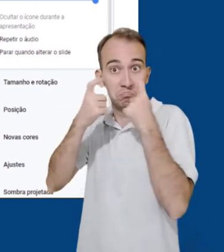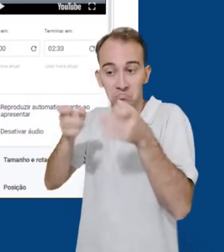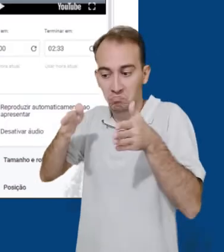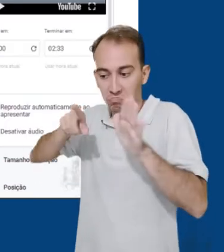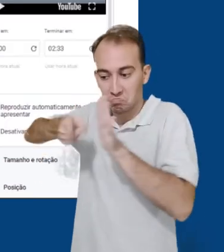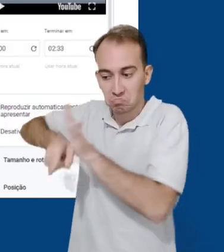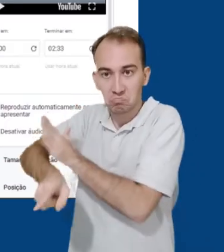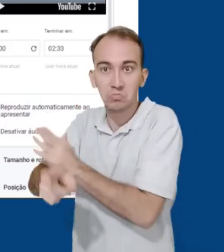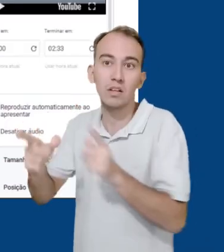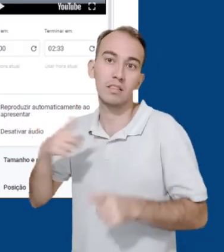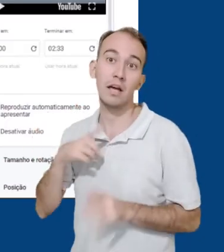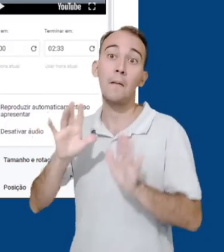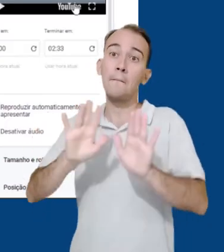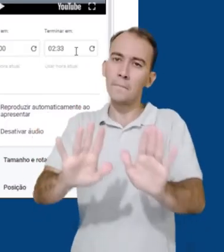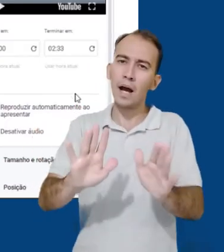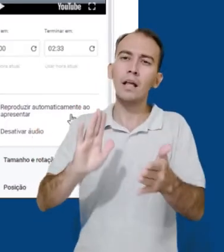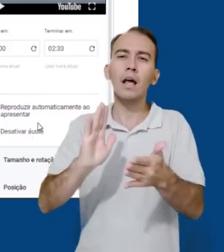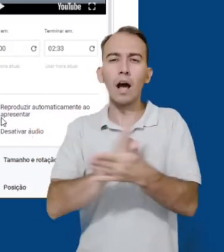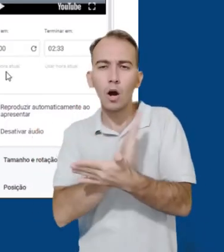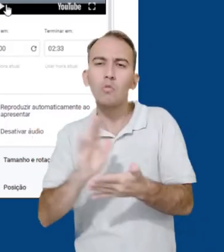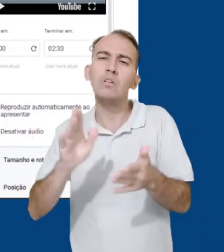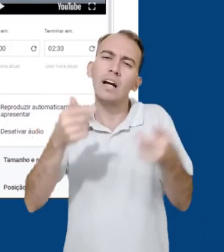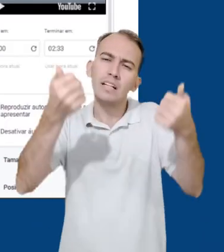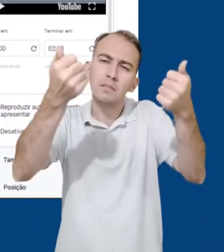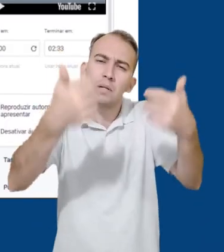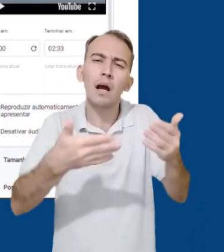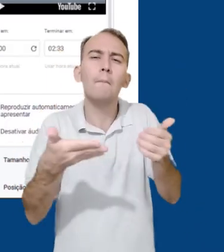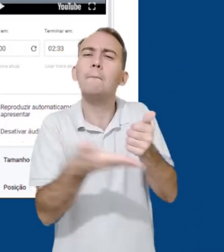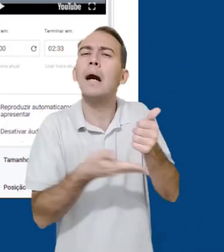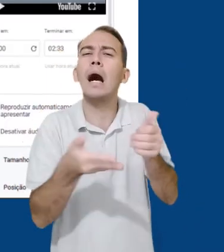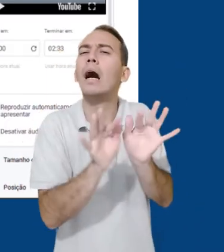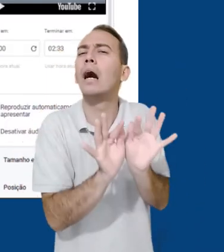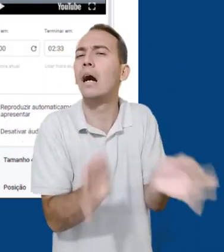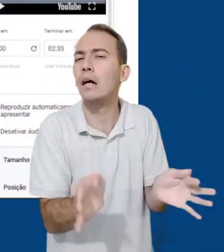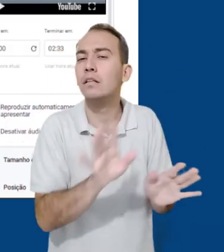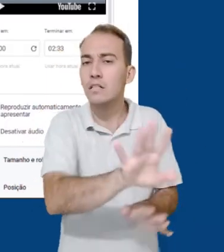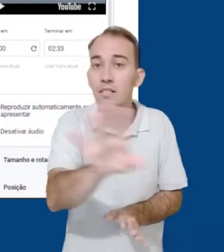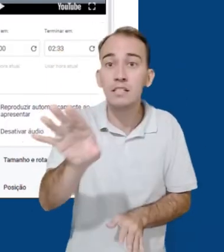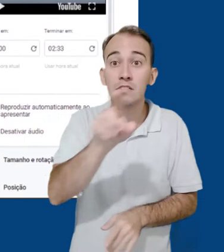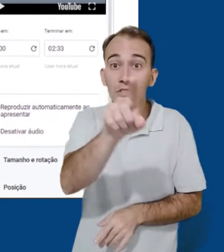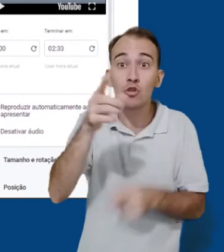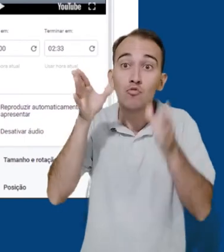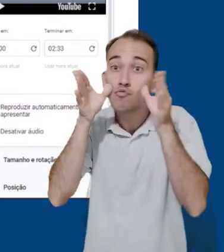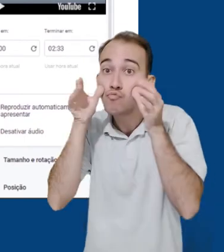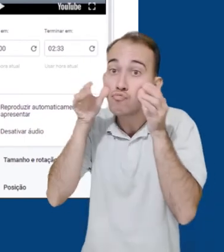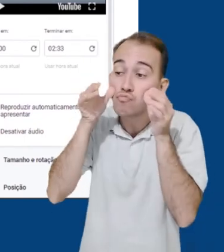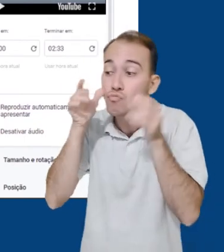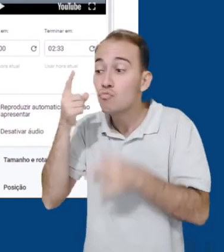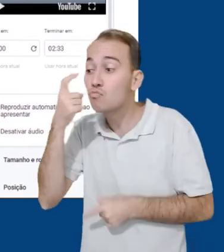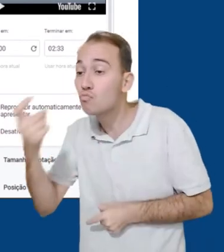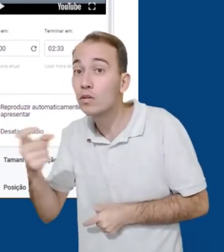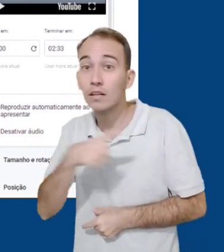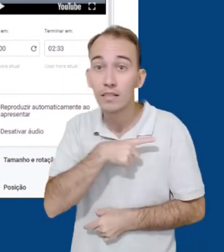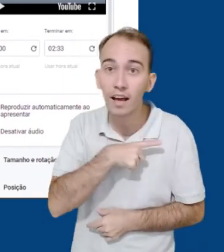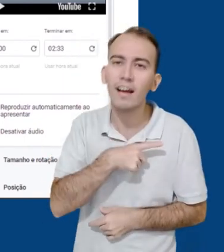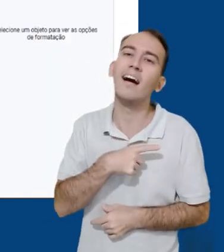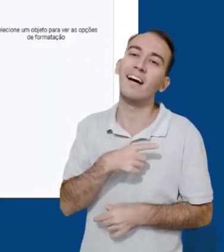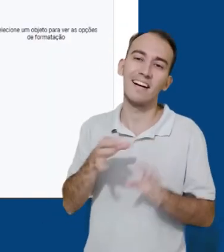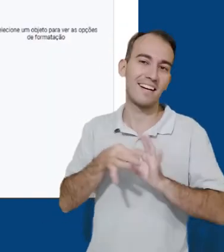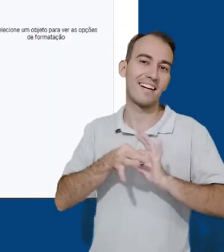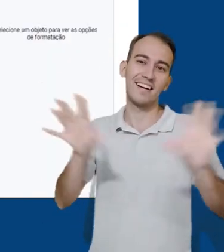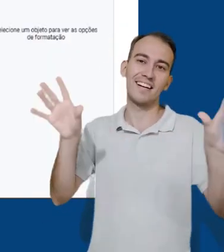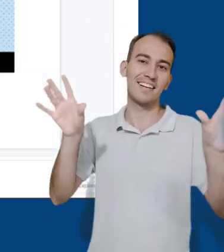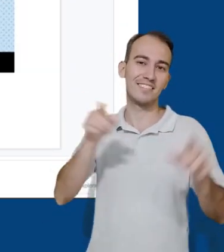Não vamos abordar essas formatações nesse vídeo, por se tratar de um vídeo de introdução ao Google Apresentações, mas sinta-se à vontade para